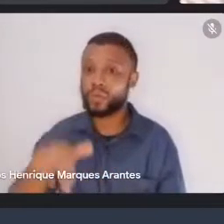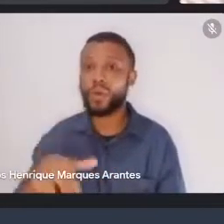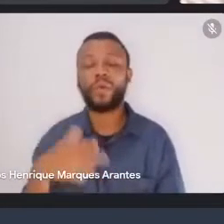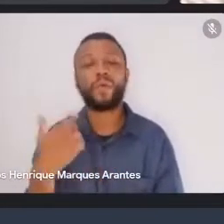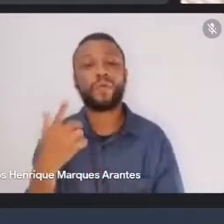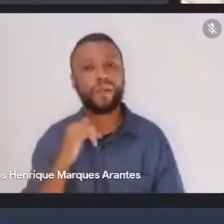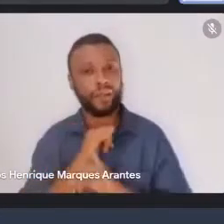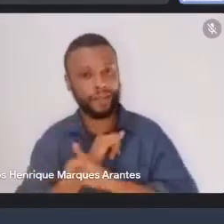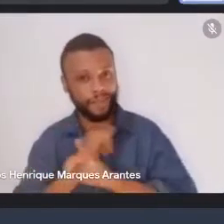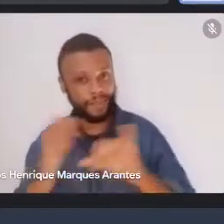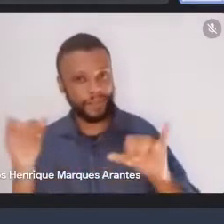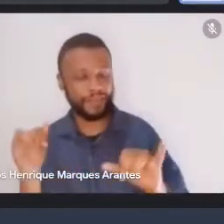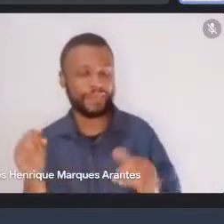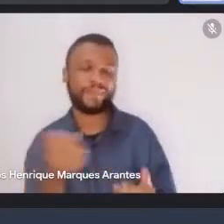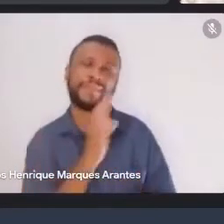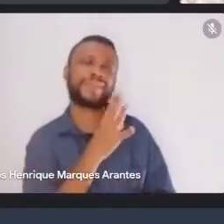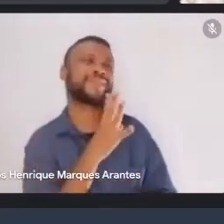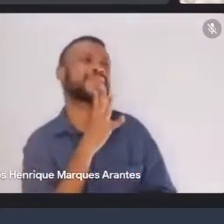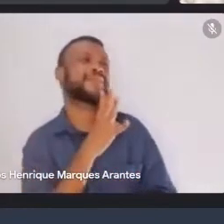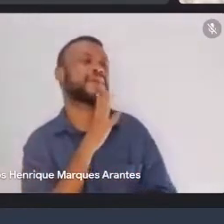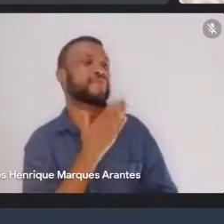Querida, queridíssima. Querida, né?